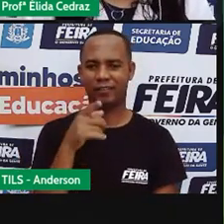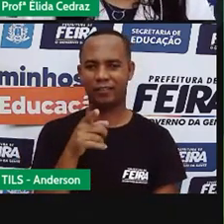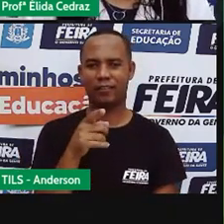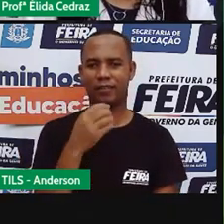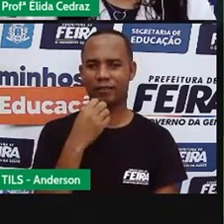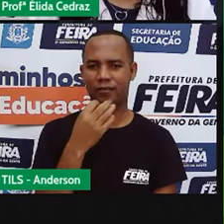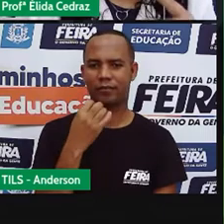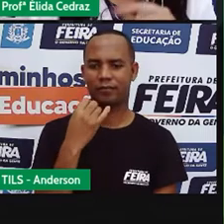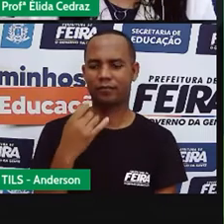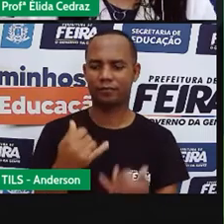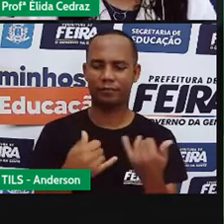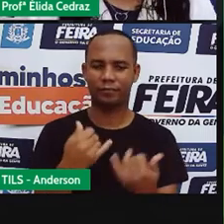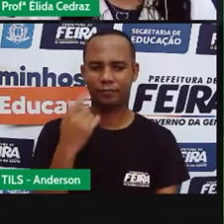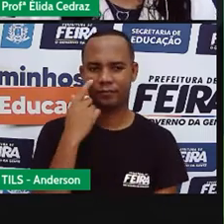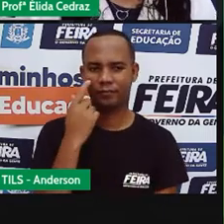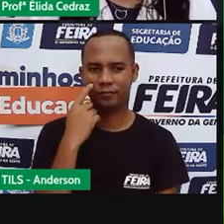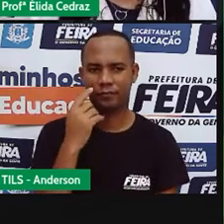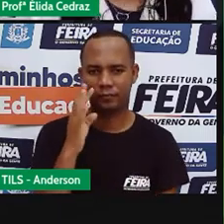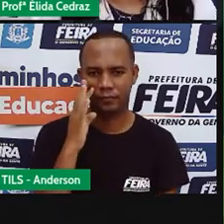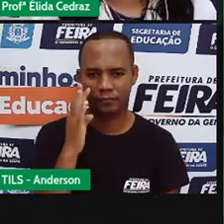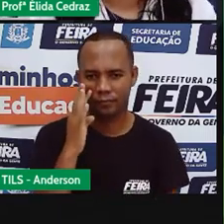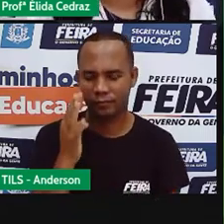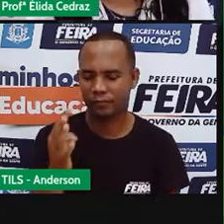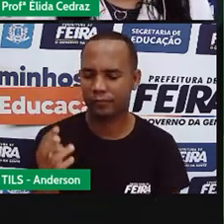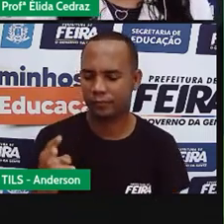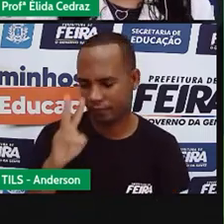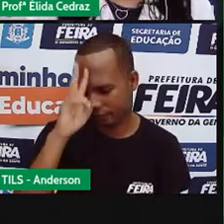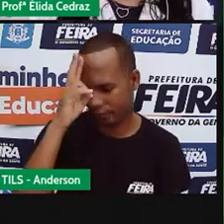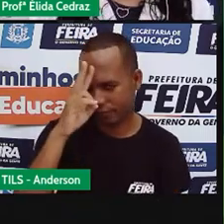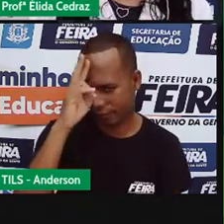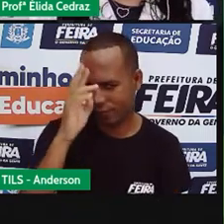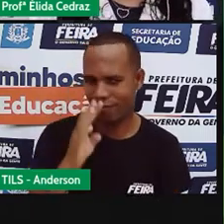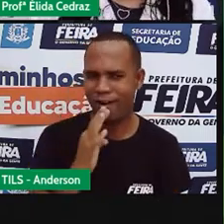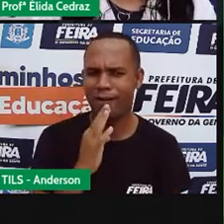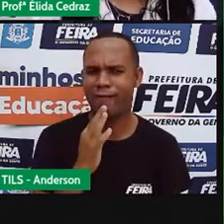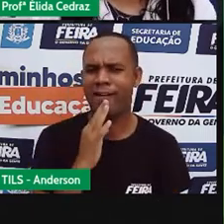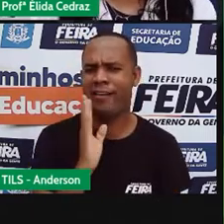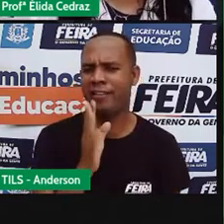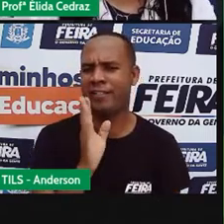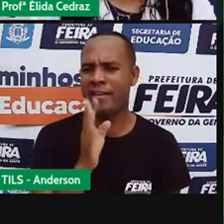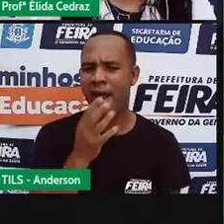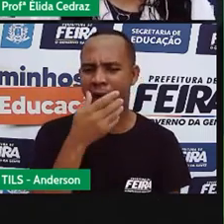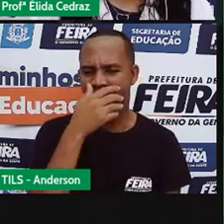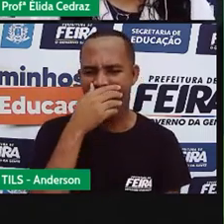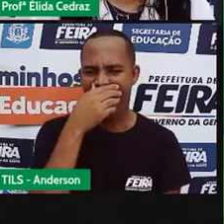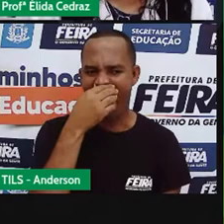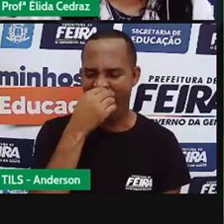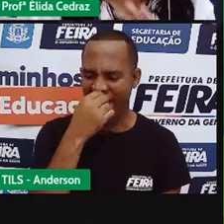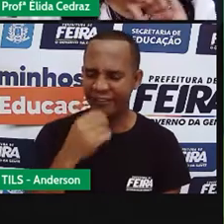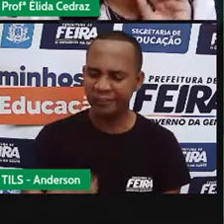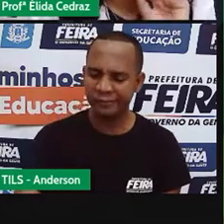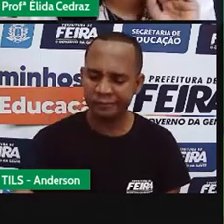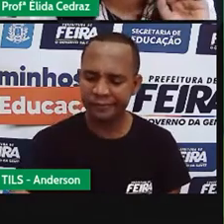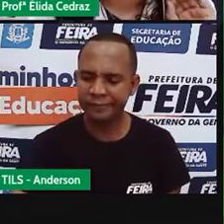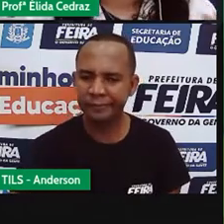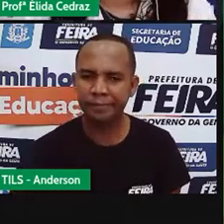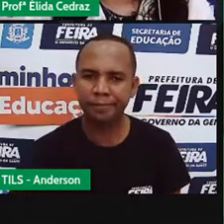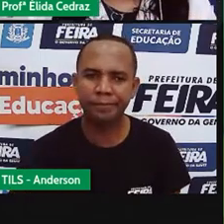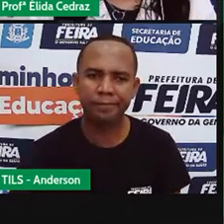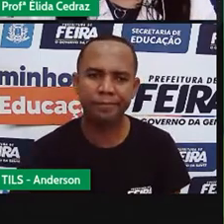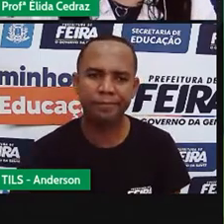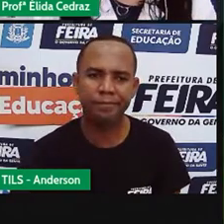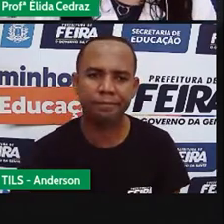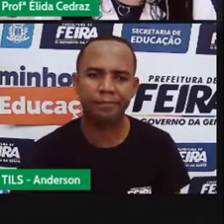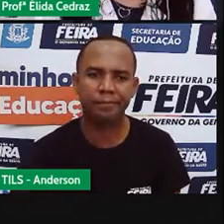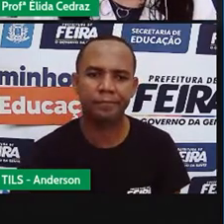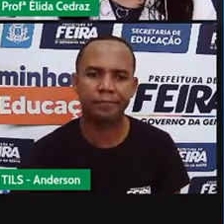outros materiais. Preste atenção no vídeo aí. A história você já conhece, tá bom? Mas eu quero que você preste atenção nos detalhes.